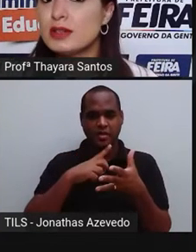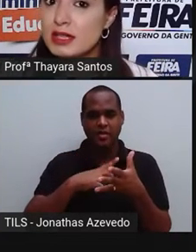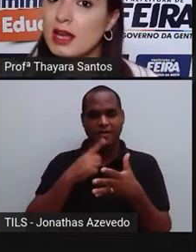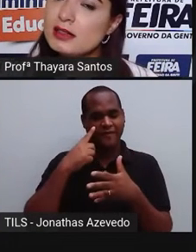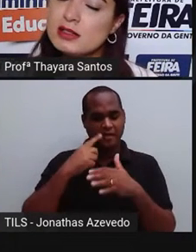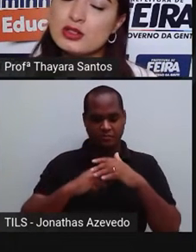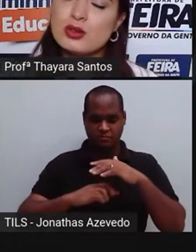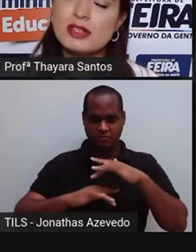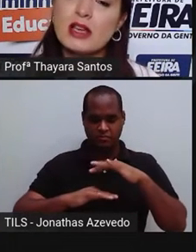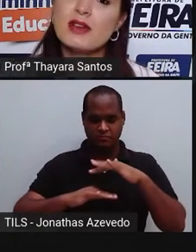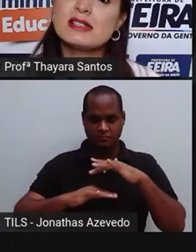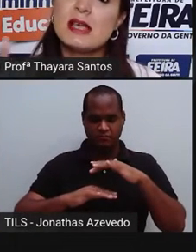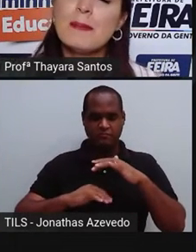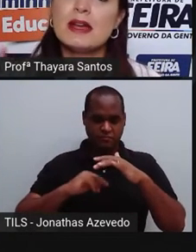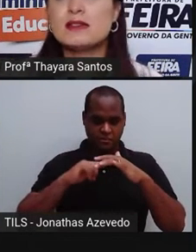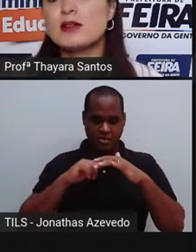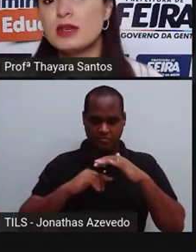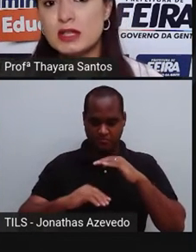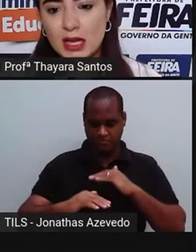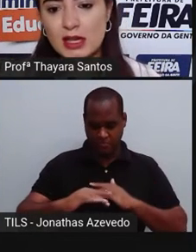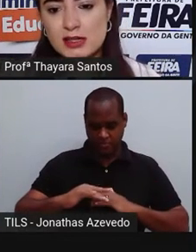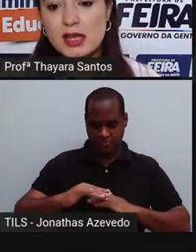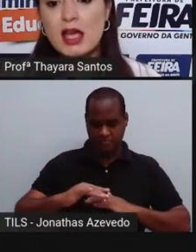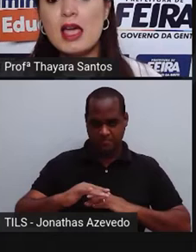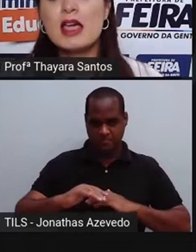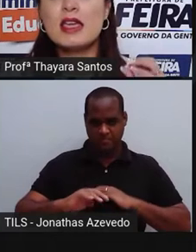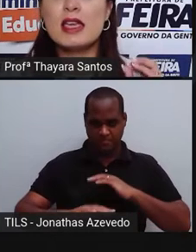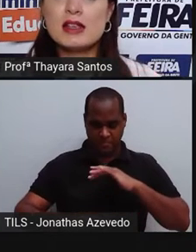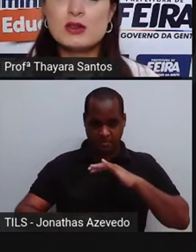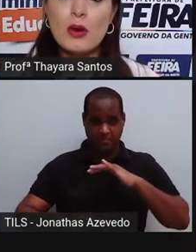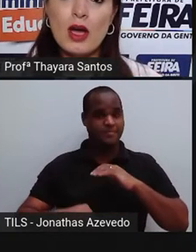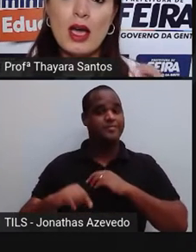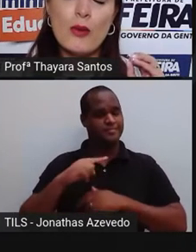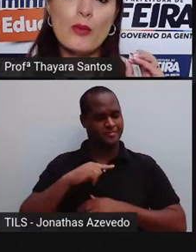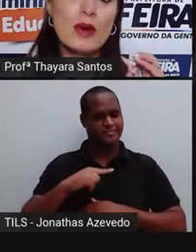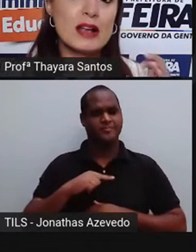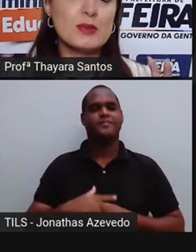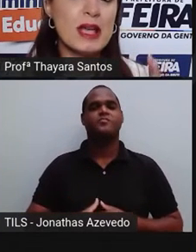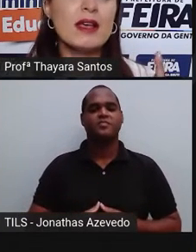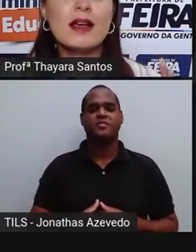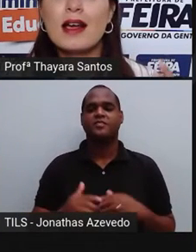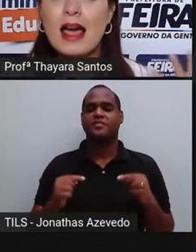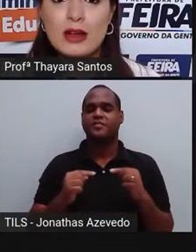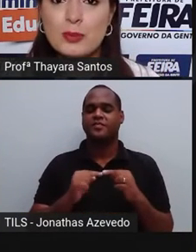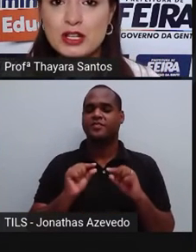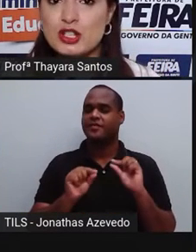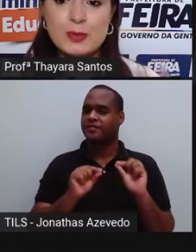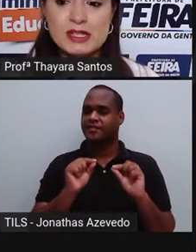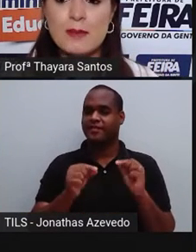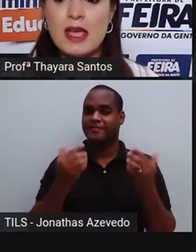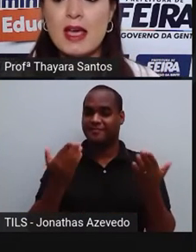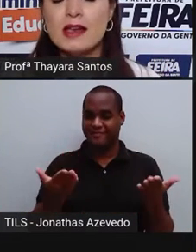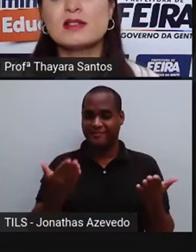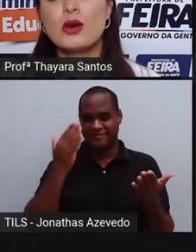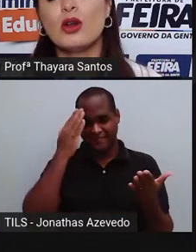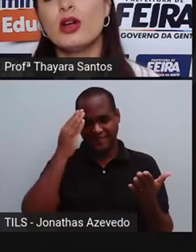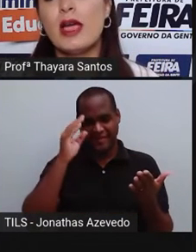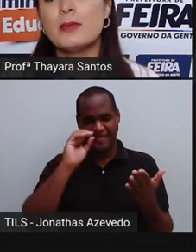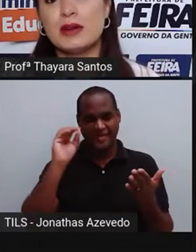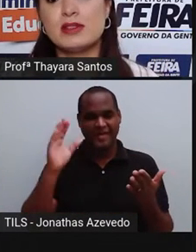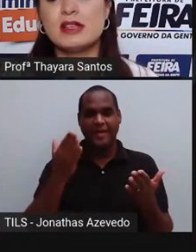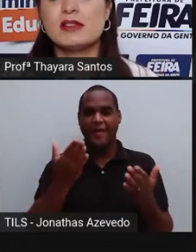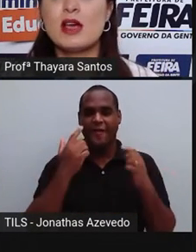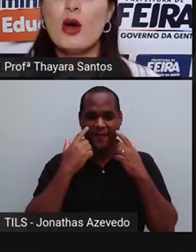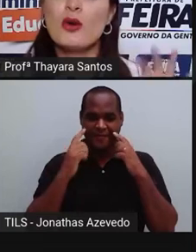divisão entre eles. A gente consegue ver a separação entre eles. E isso é um caso bem claro para a gente perceber. É esse que eu